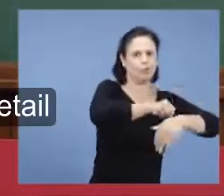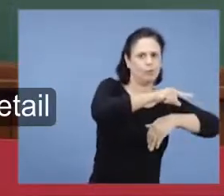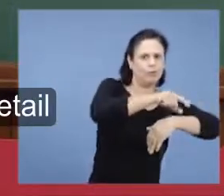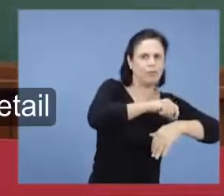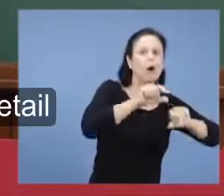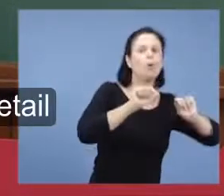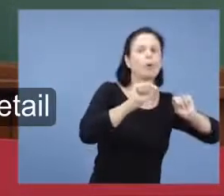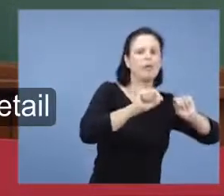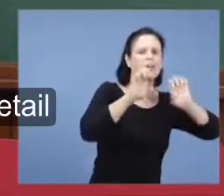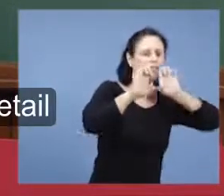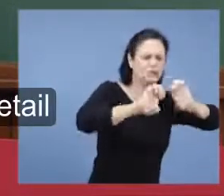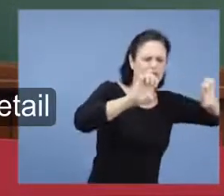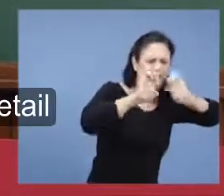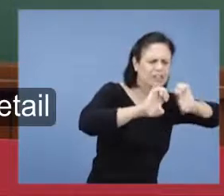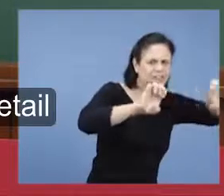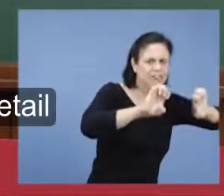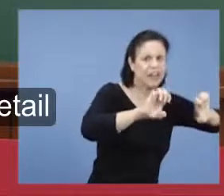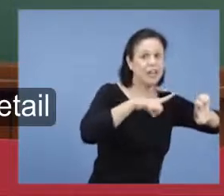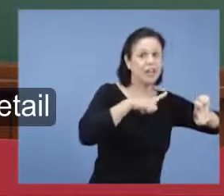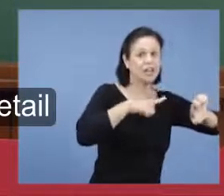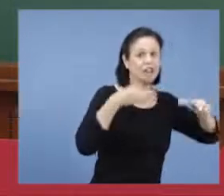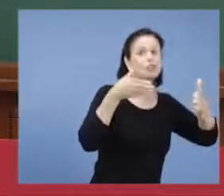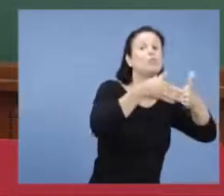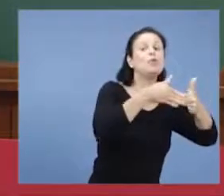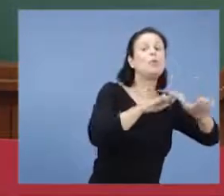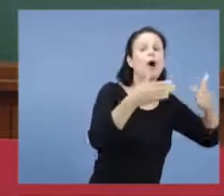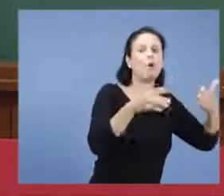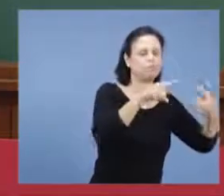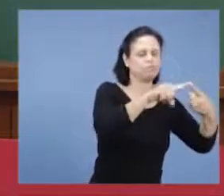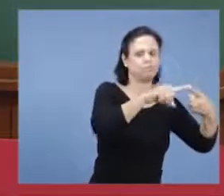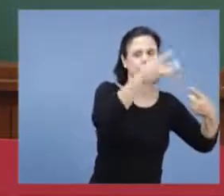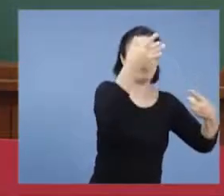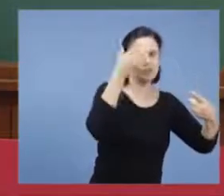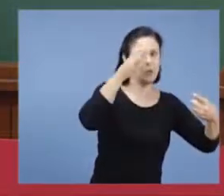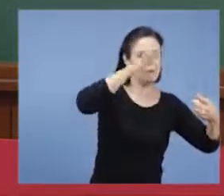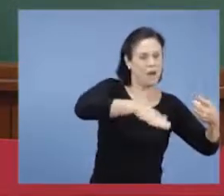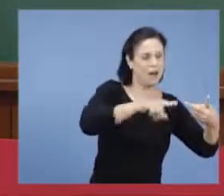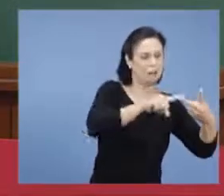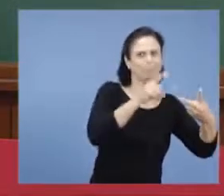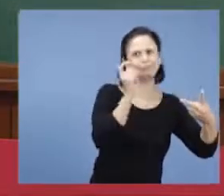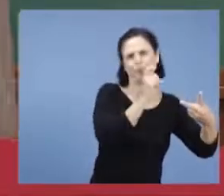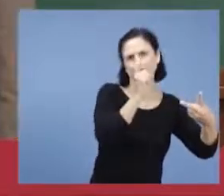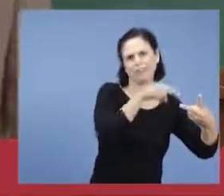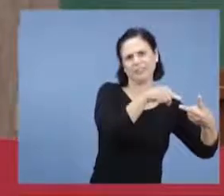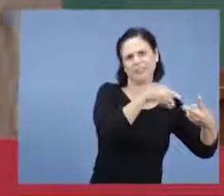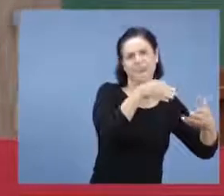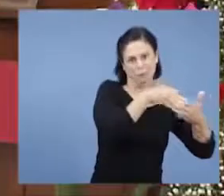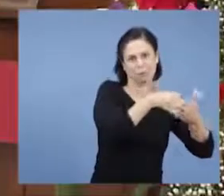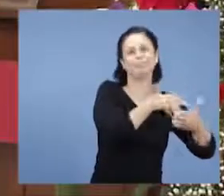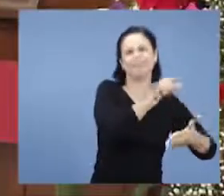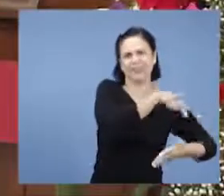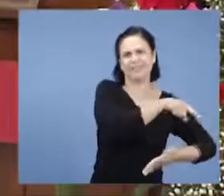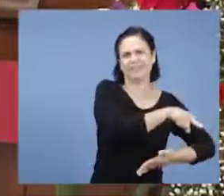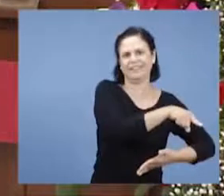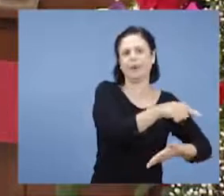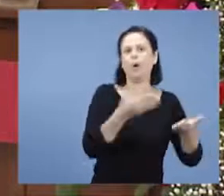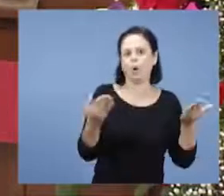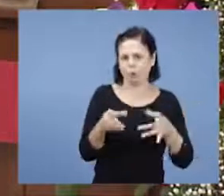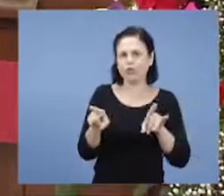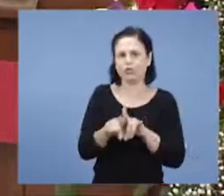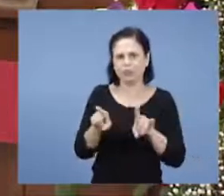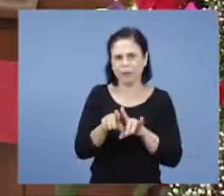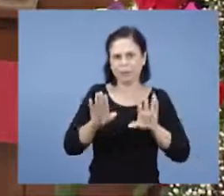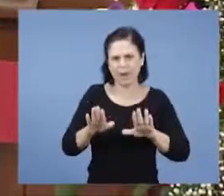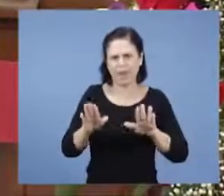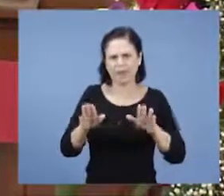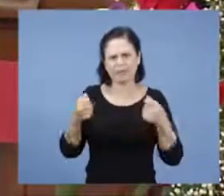mentirosos. Esse é um detalhe, que está nos nossos dias. A igreja tem que estar acordada